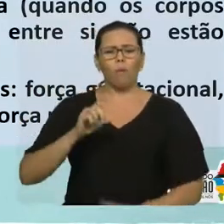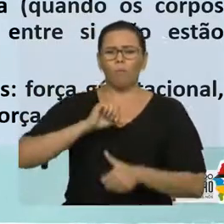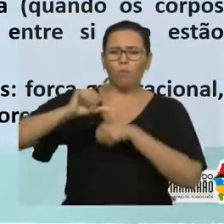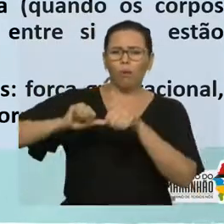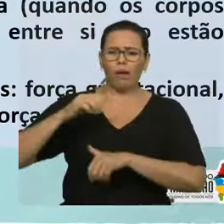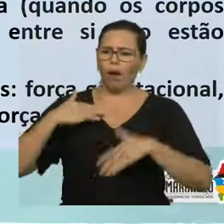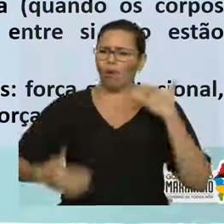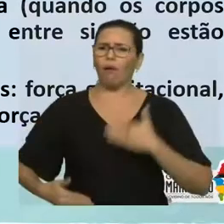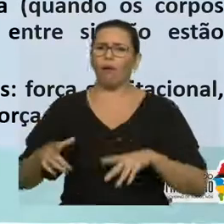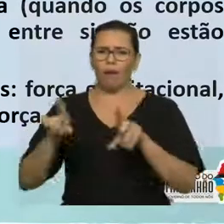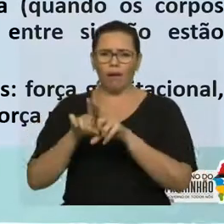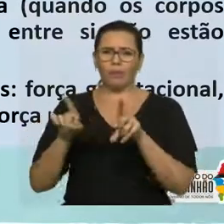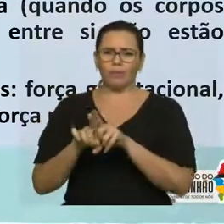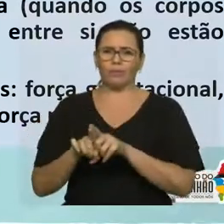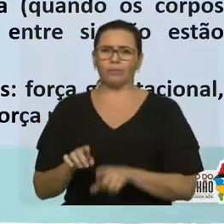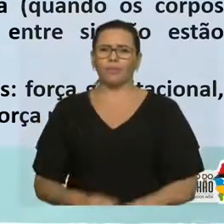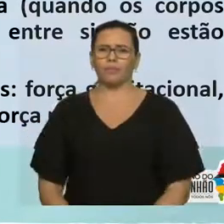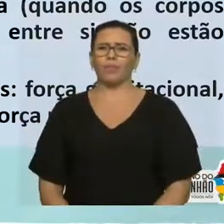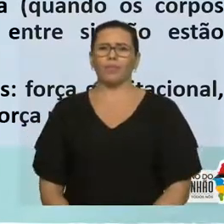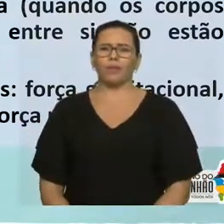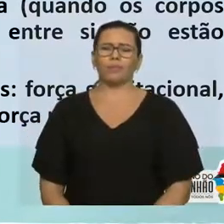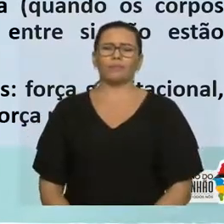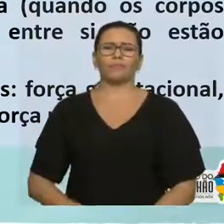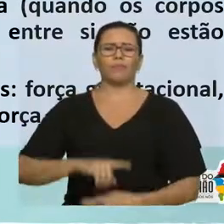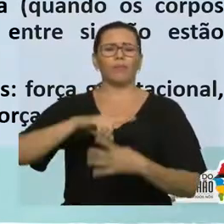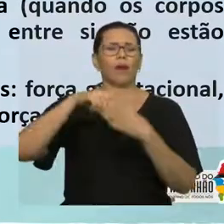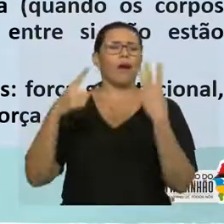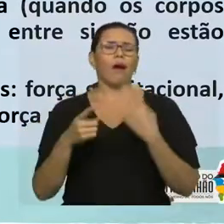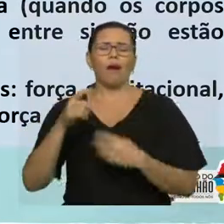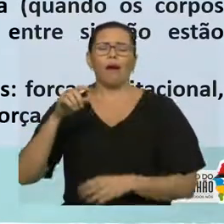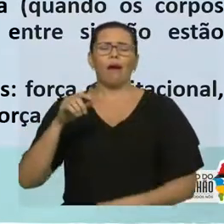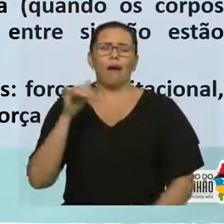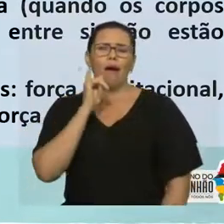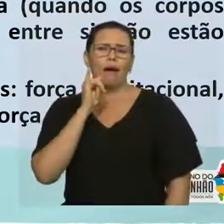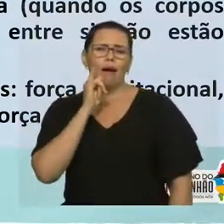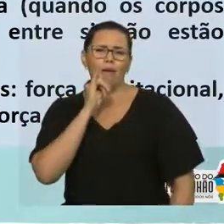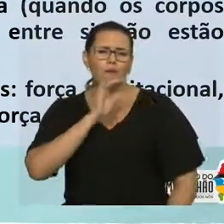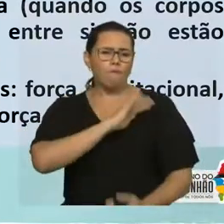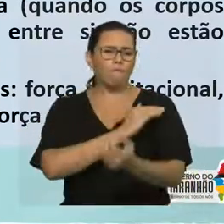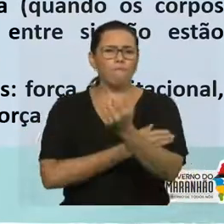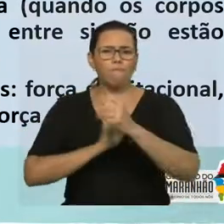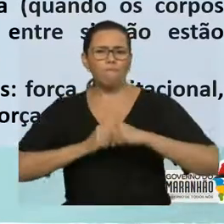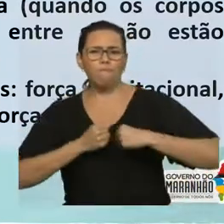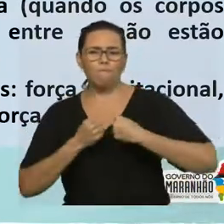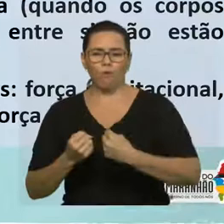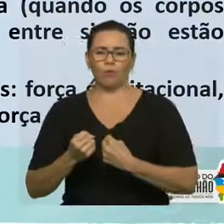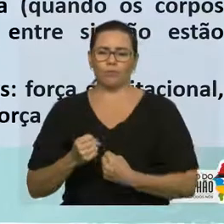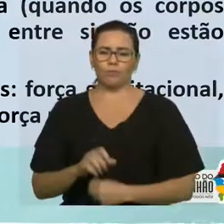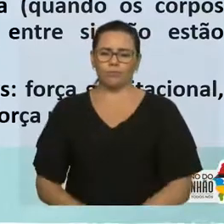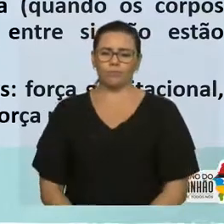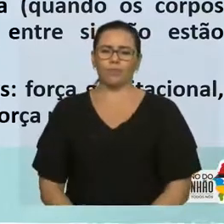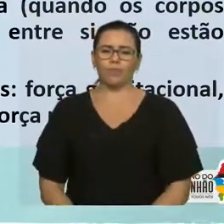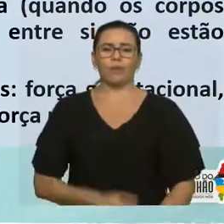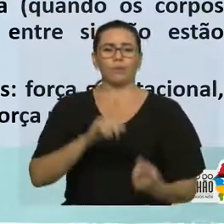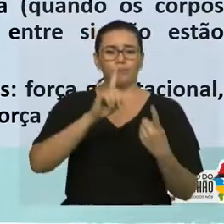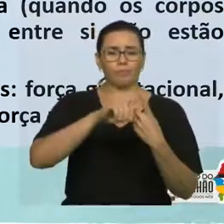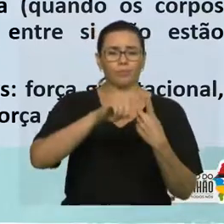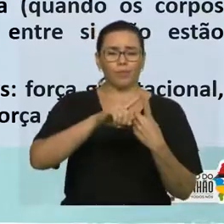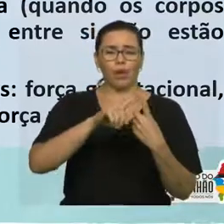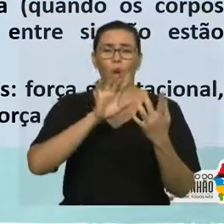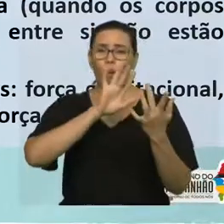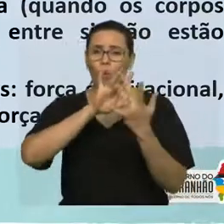ok? E aí eu classifico as forças de duas maneiras. Eu tenho, por exemplo, forças de contato e eu tenho forças de